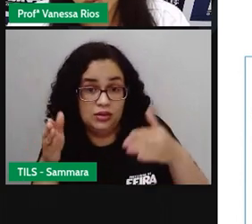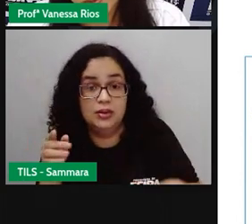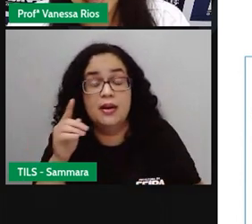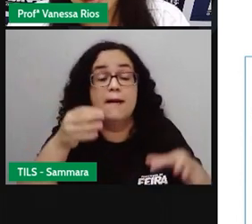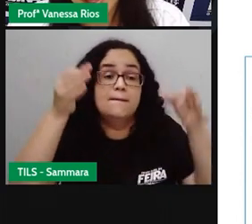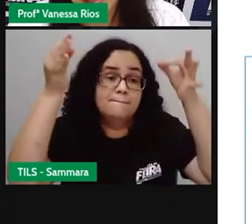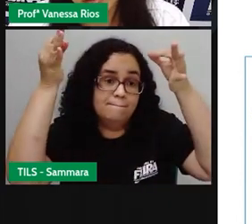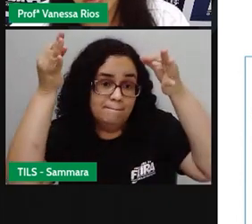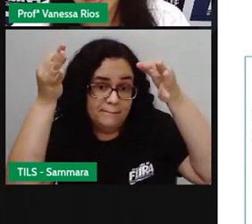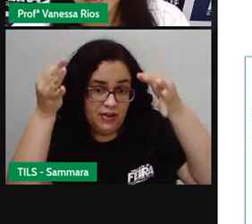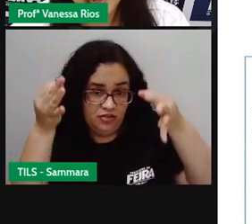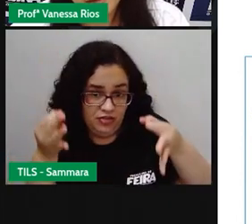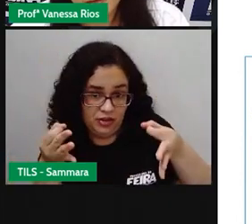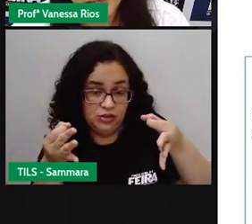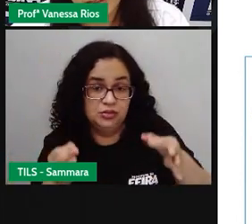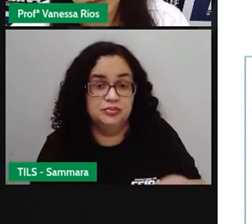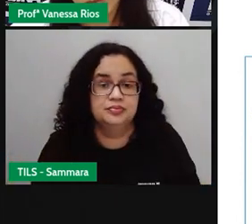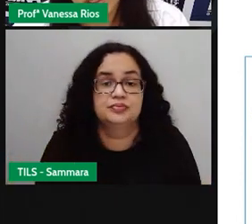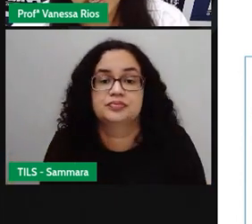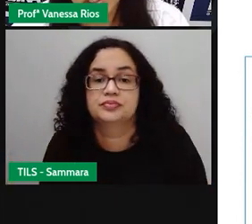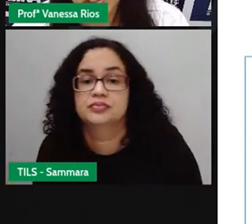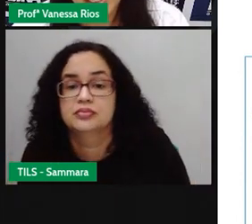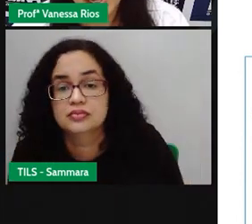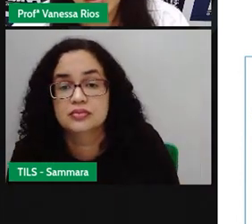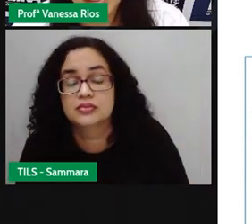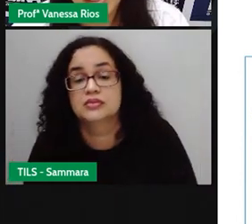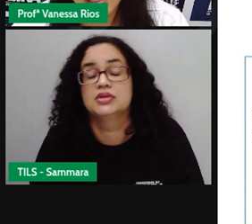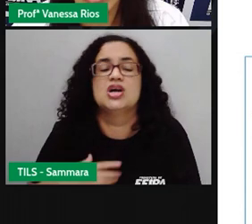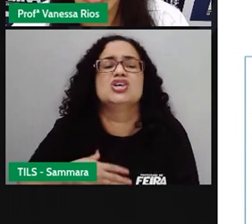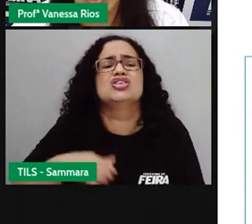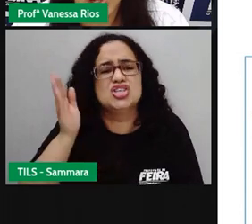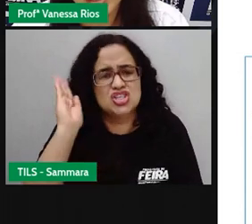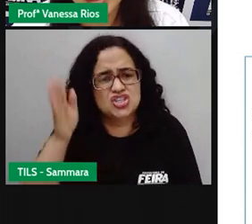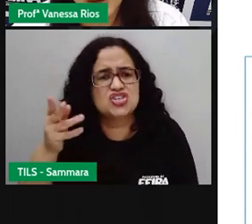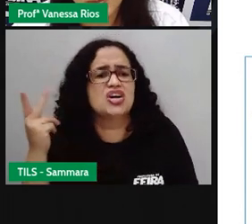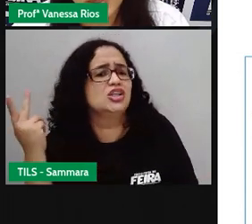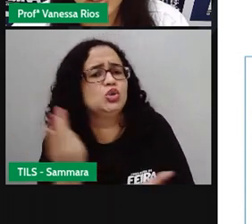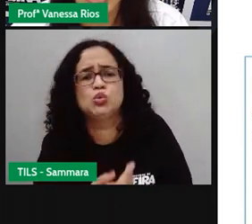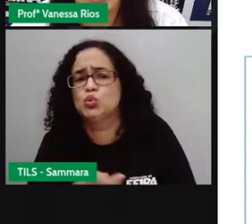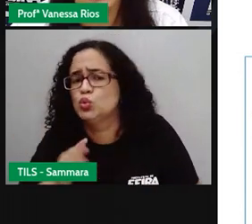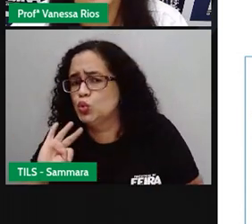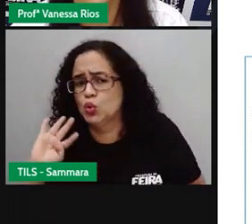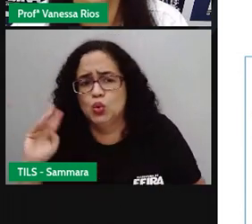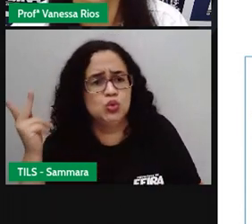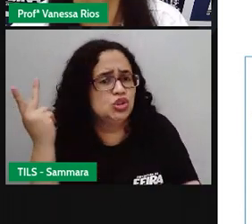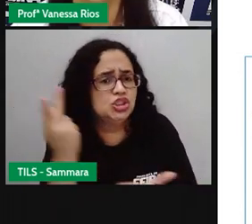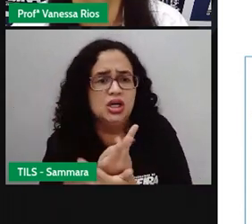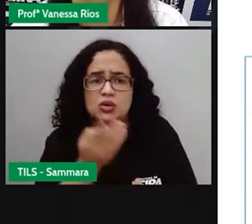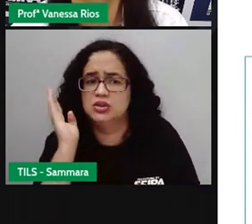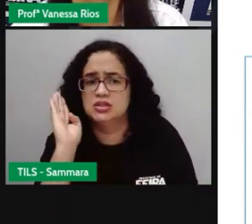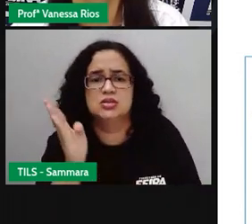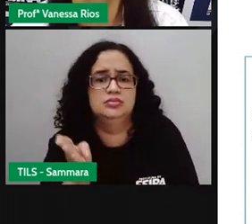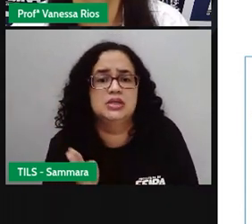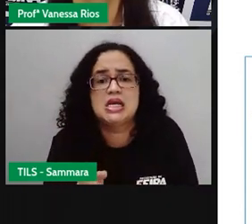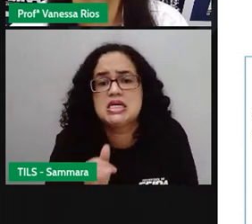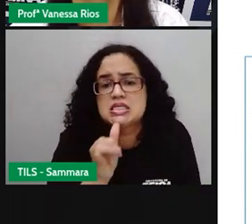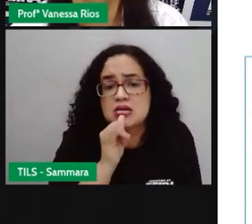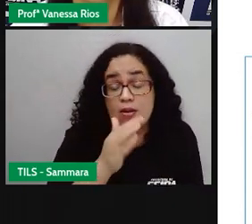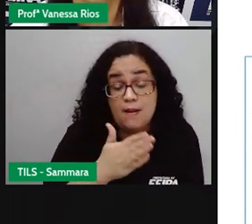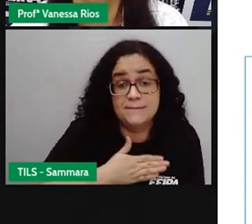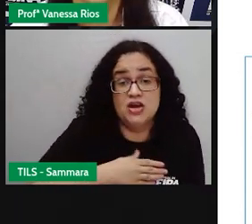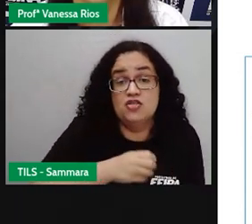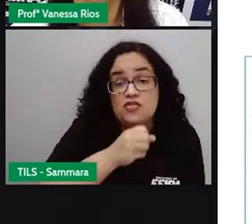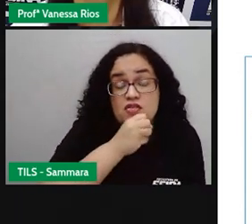o pretérito perfeito. Indica uma ação totalmente concluída. Exemplo.